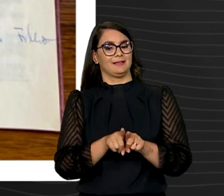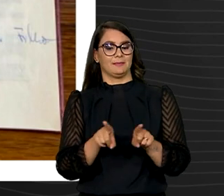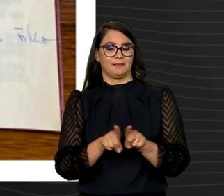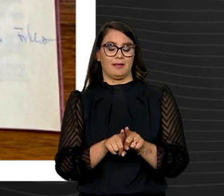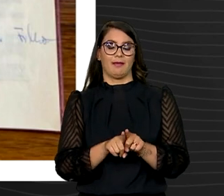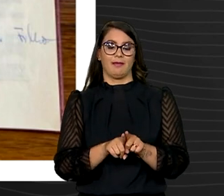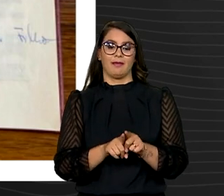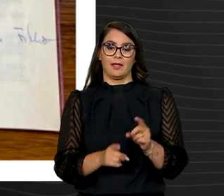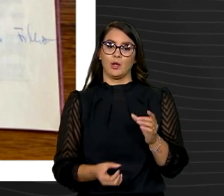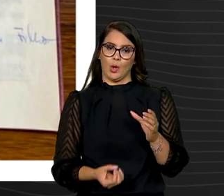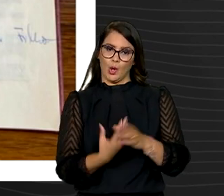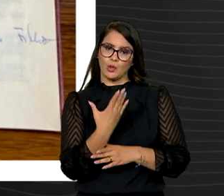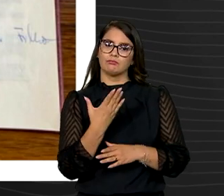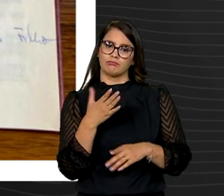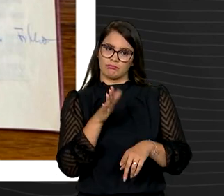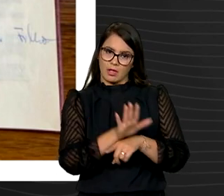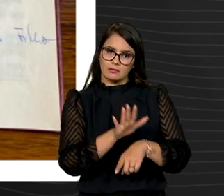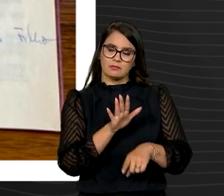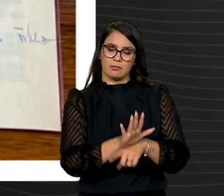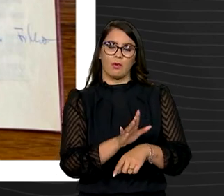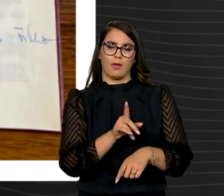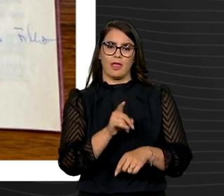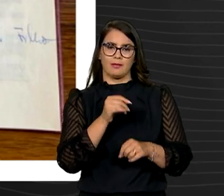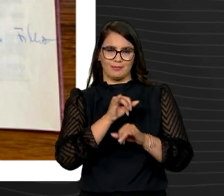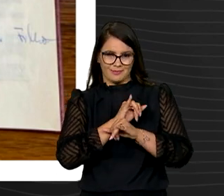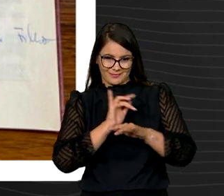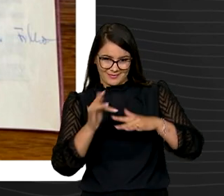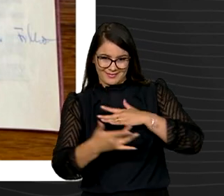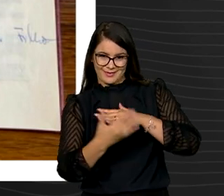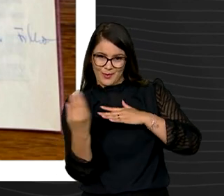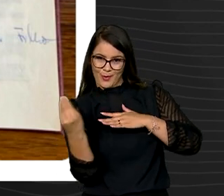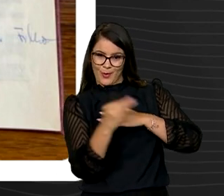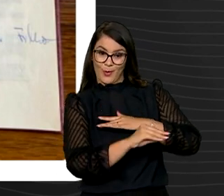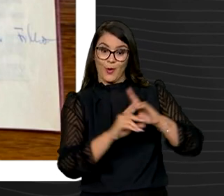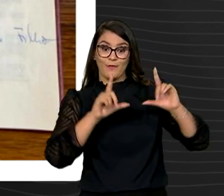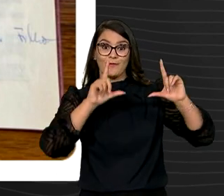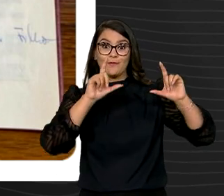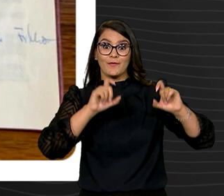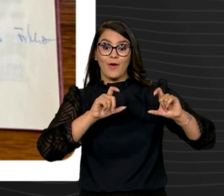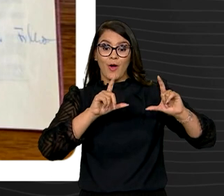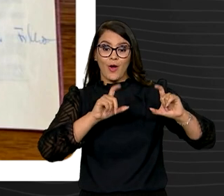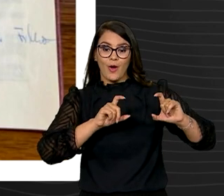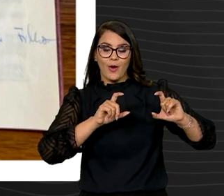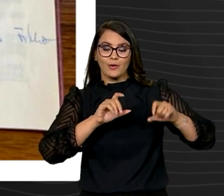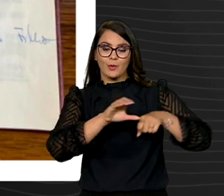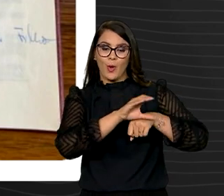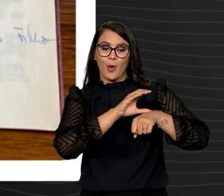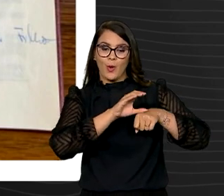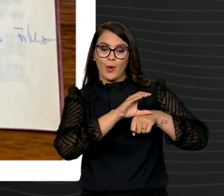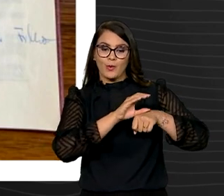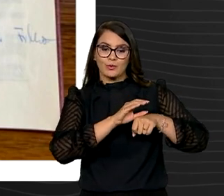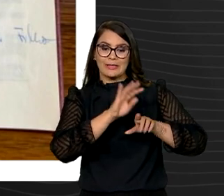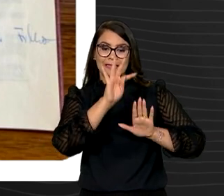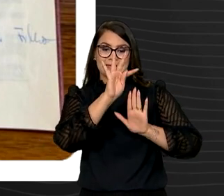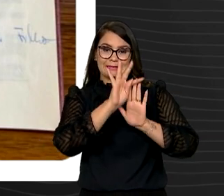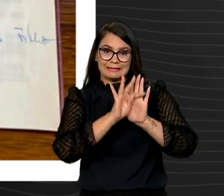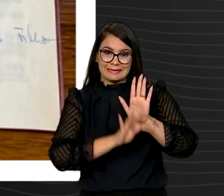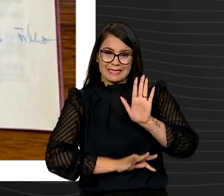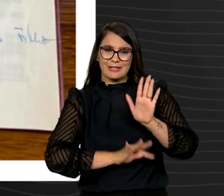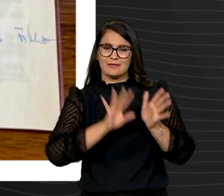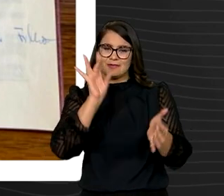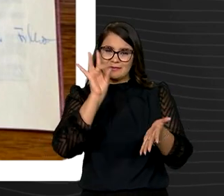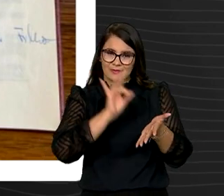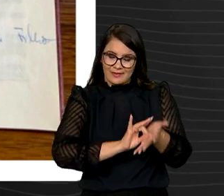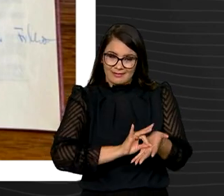foi um constituinte, né, ele publicou nas redes sociais, inclusive, uma foto de uma Constituição com texto original